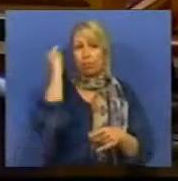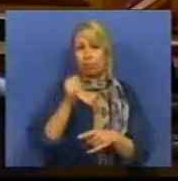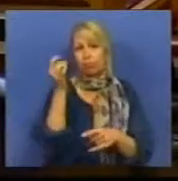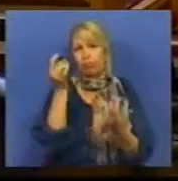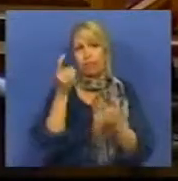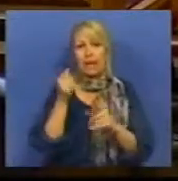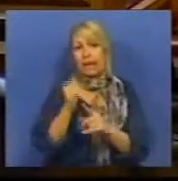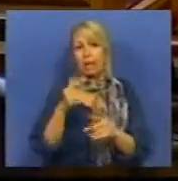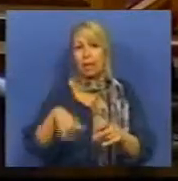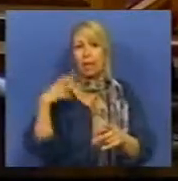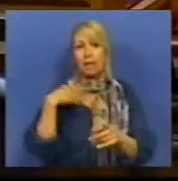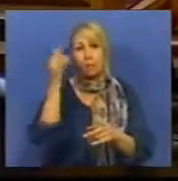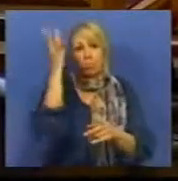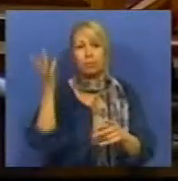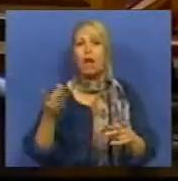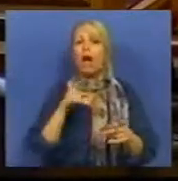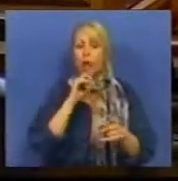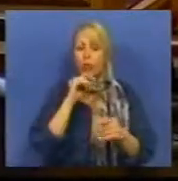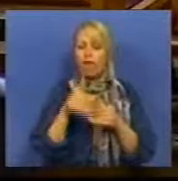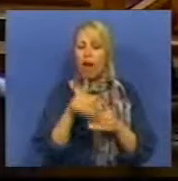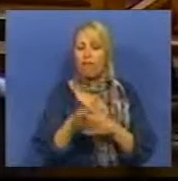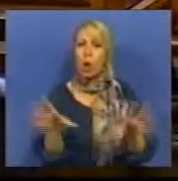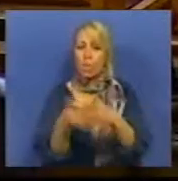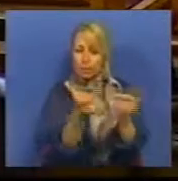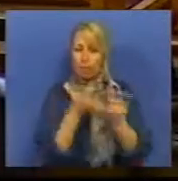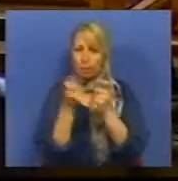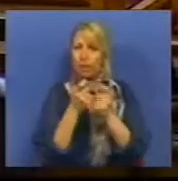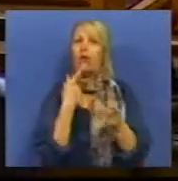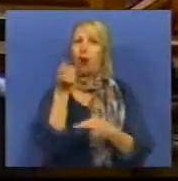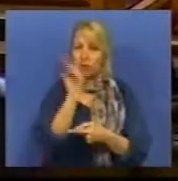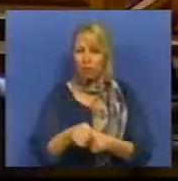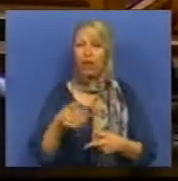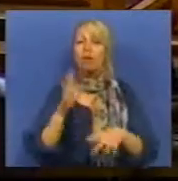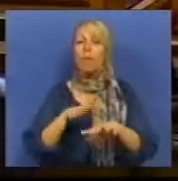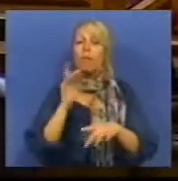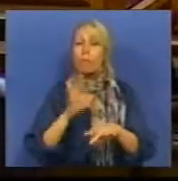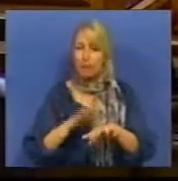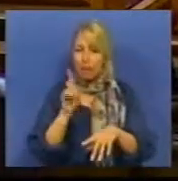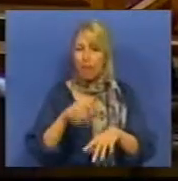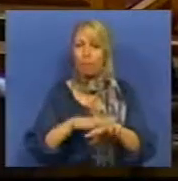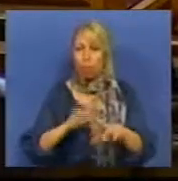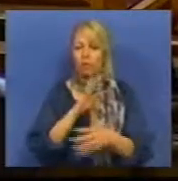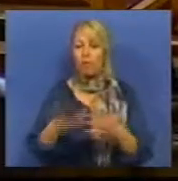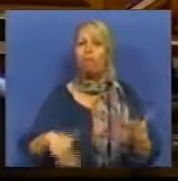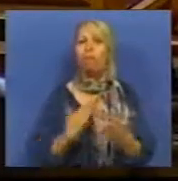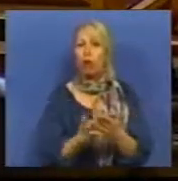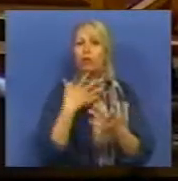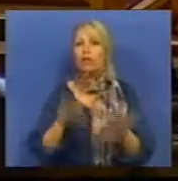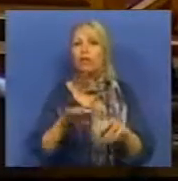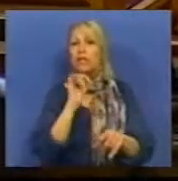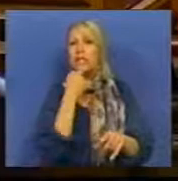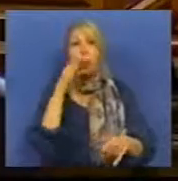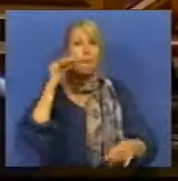voltar a discutir isso em comissão. Queria registrar propostas feitas em matéria de sujeito bancário. Creio que algumas, de ponto de vista